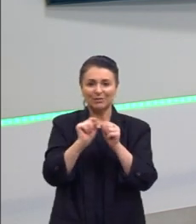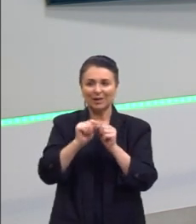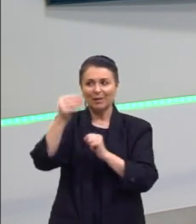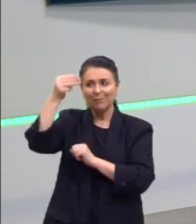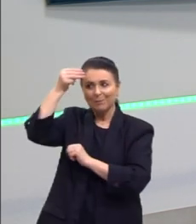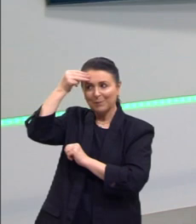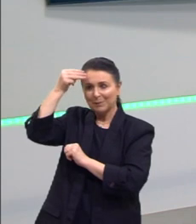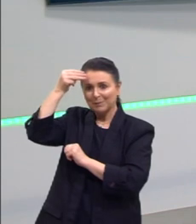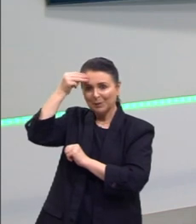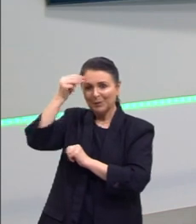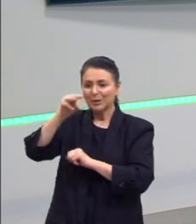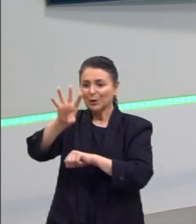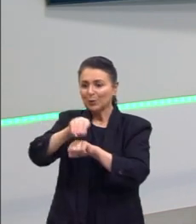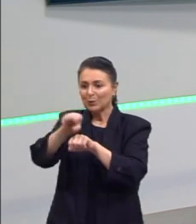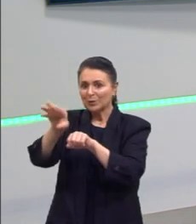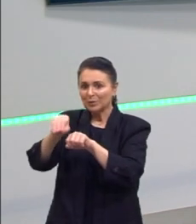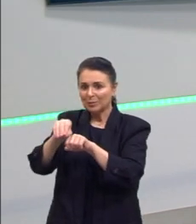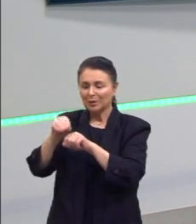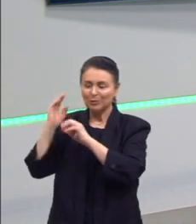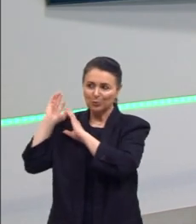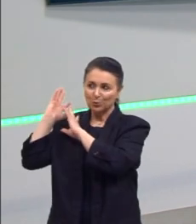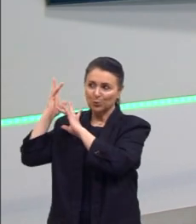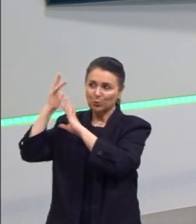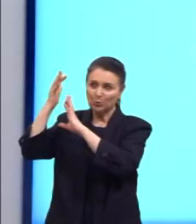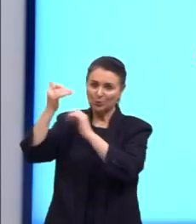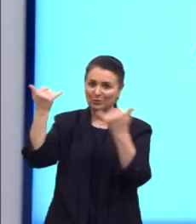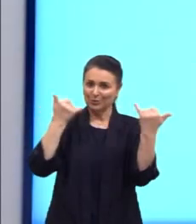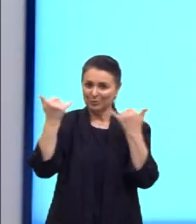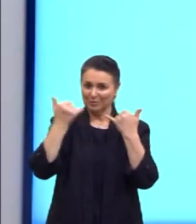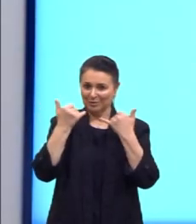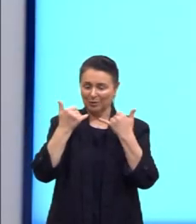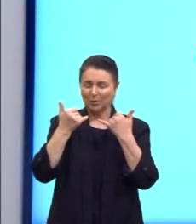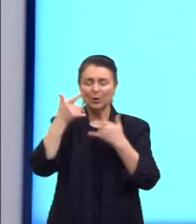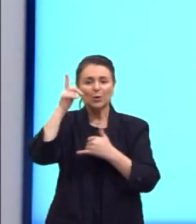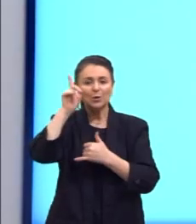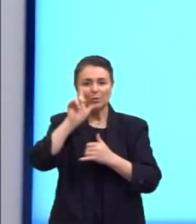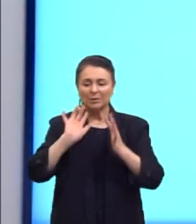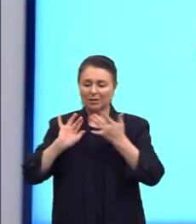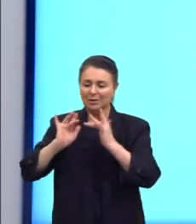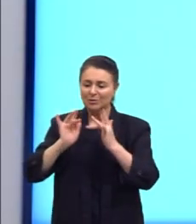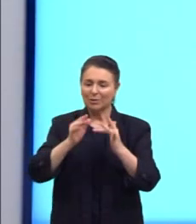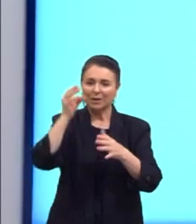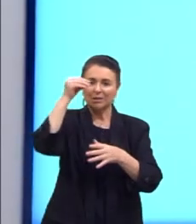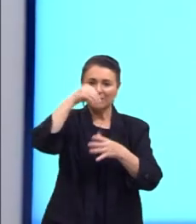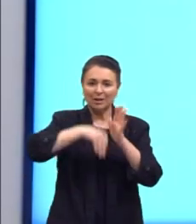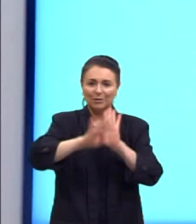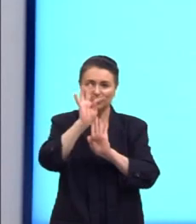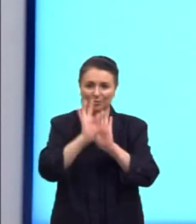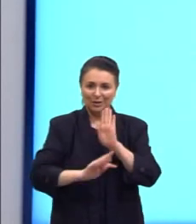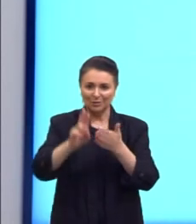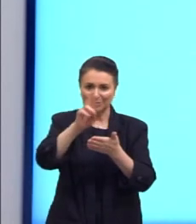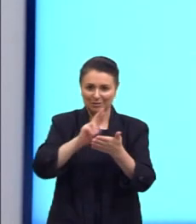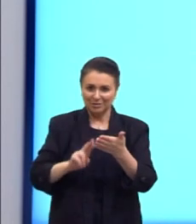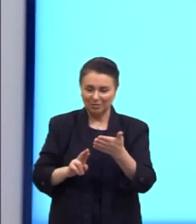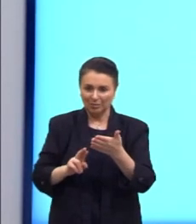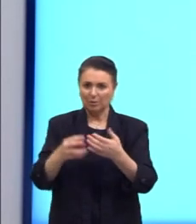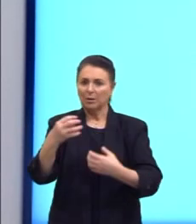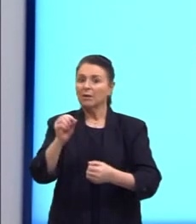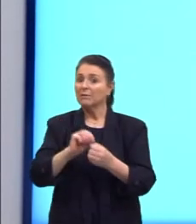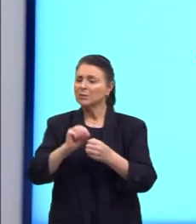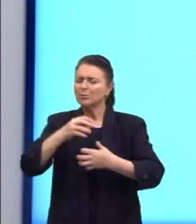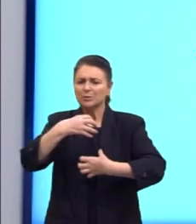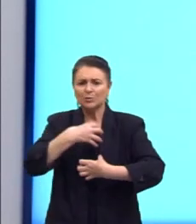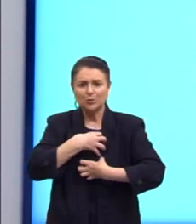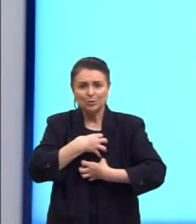memória, no nosso conhecimento, na nossa bagagem de informações e conseguir articular isso aqui dentro do texto de modo que faça sentido